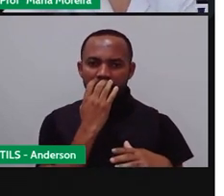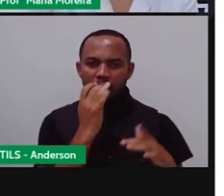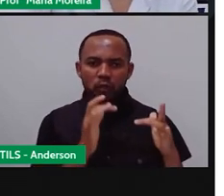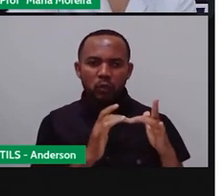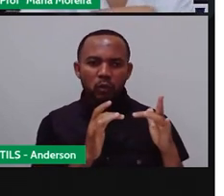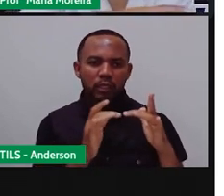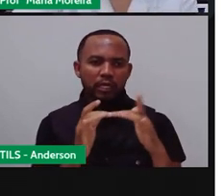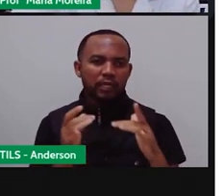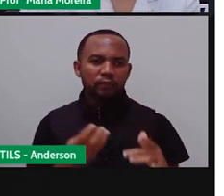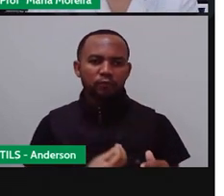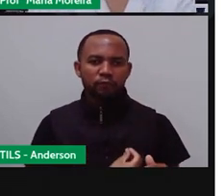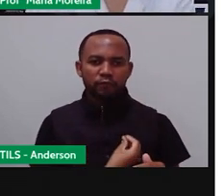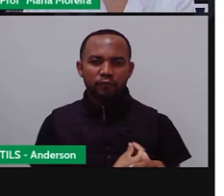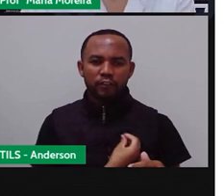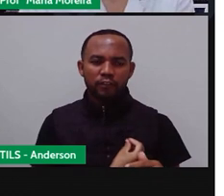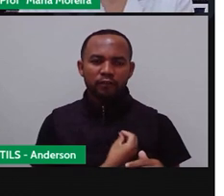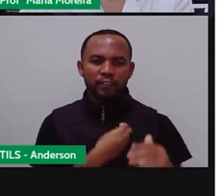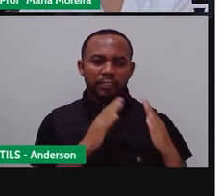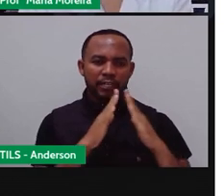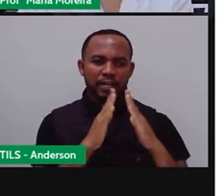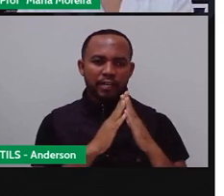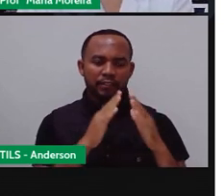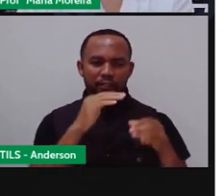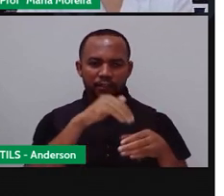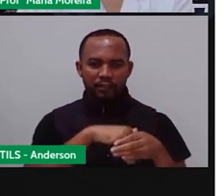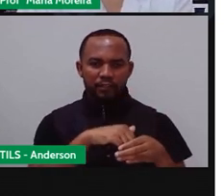vivem de fato ali dentro da nossa casa, né,